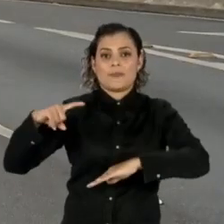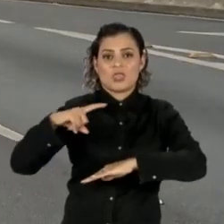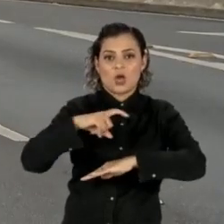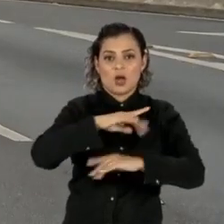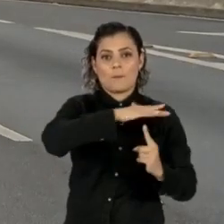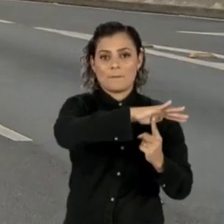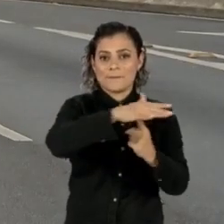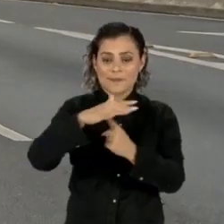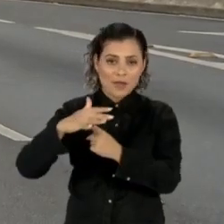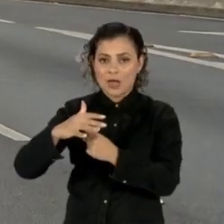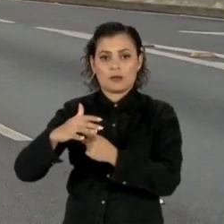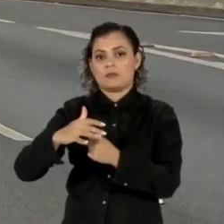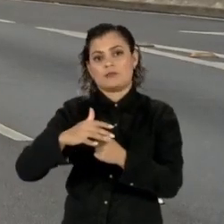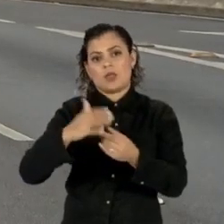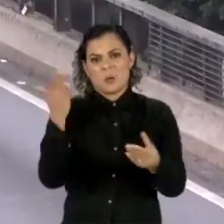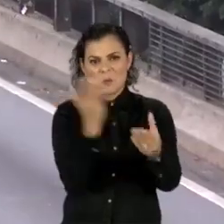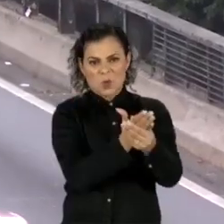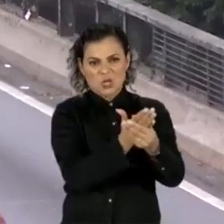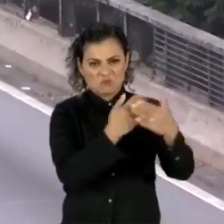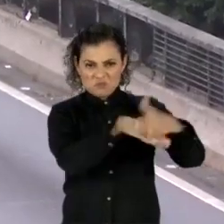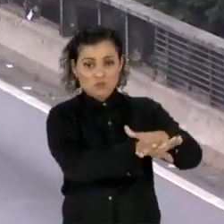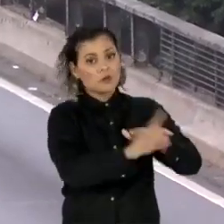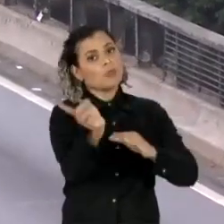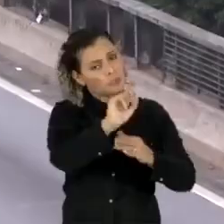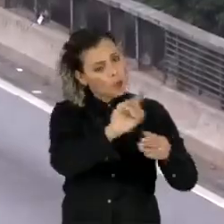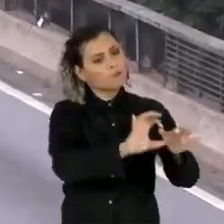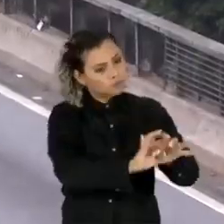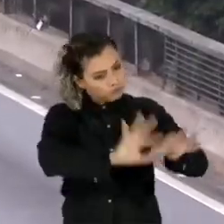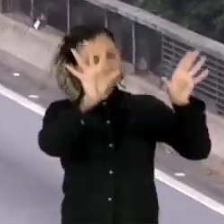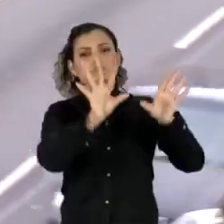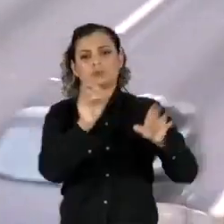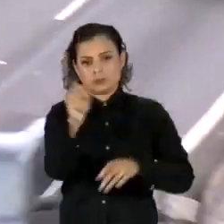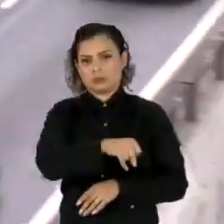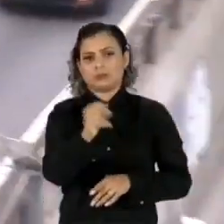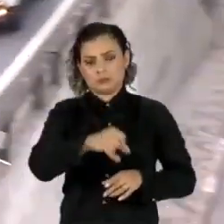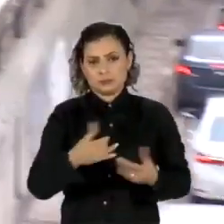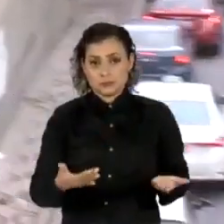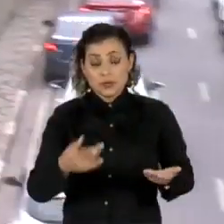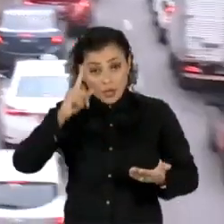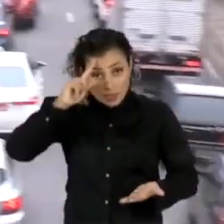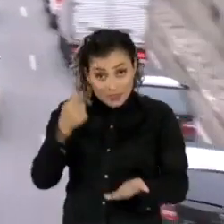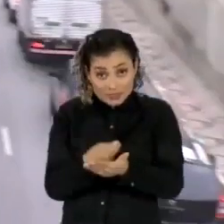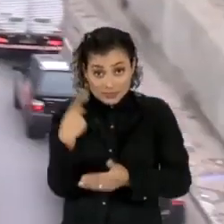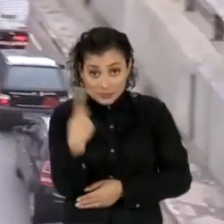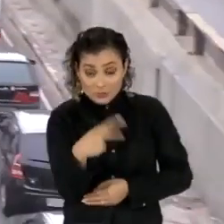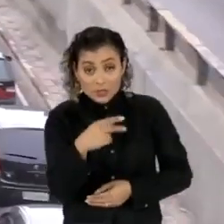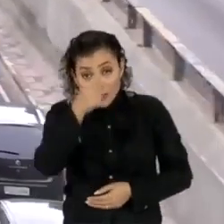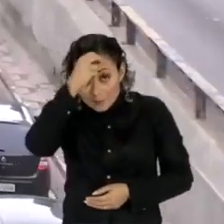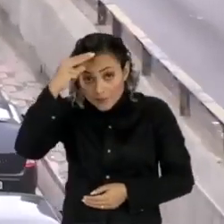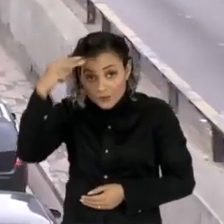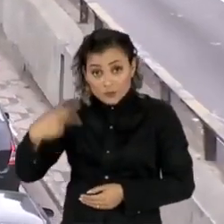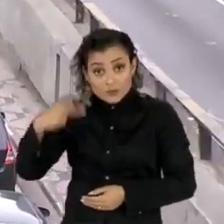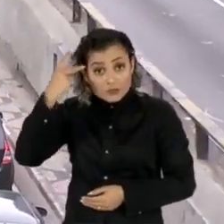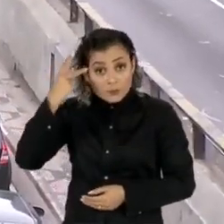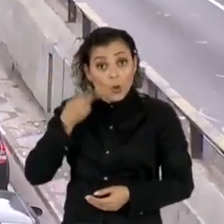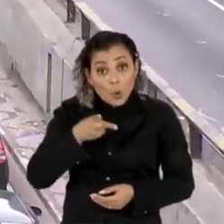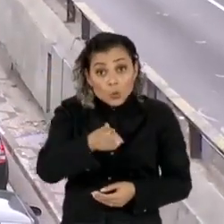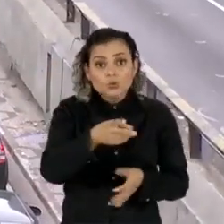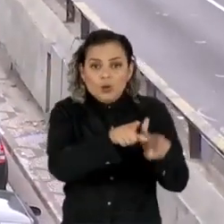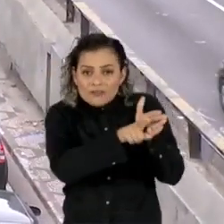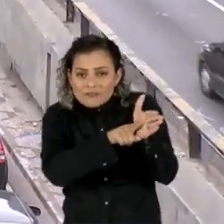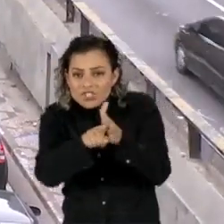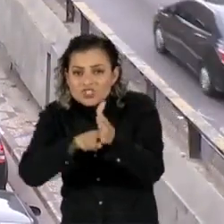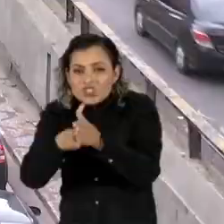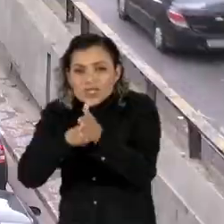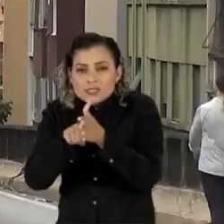gradativa do elevado presidente João Goulart, no centro da capital paulista. Com a decisão, a Prefeitura de São Paulo seguirá fazendo